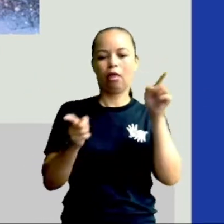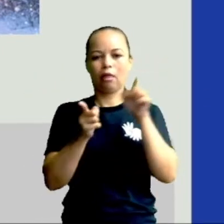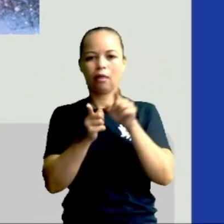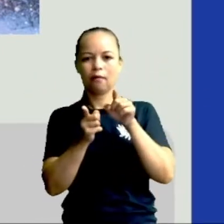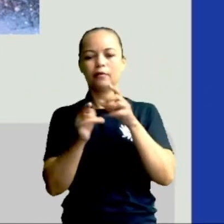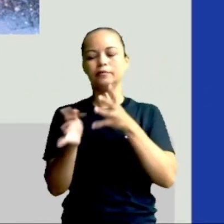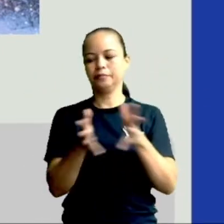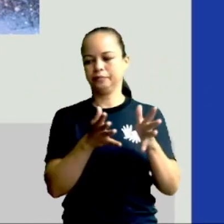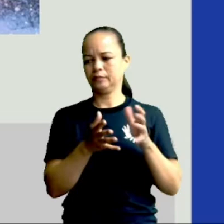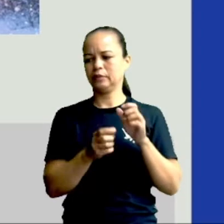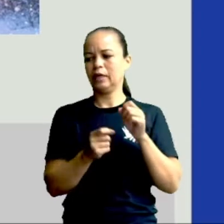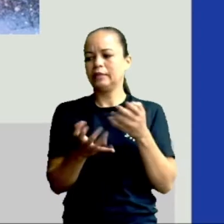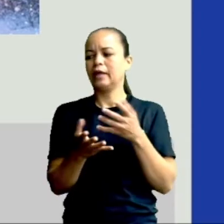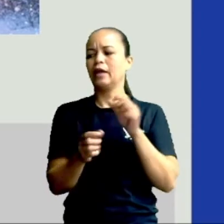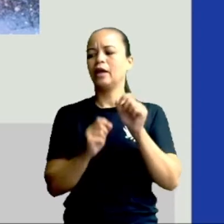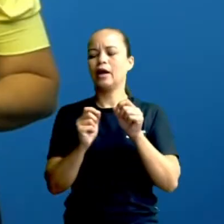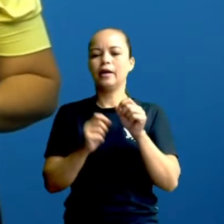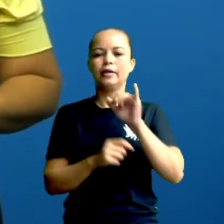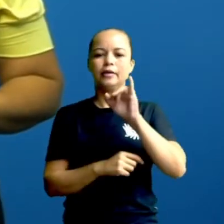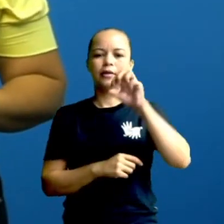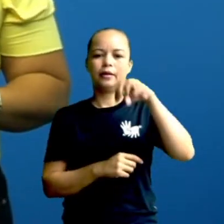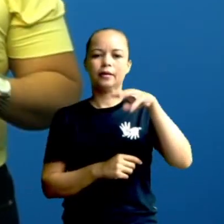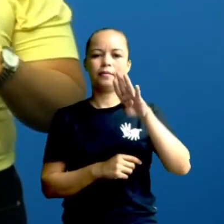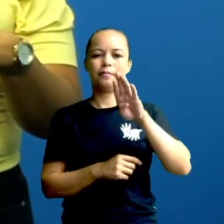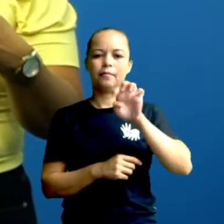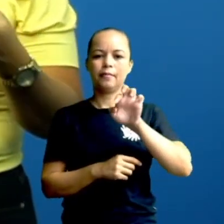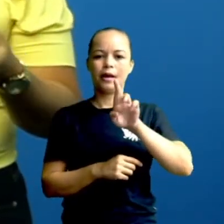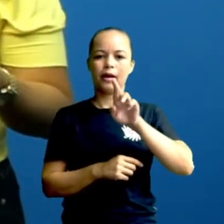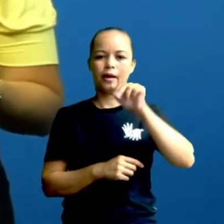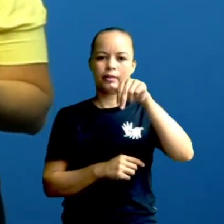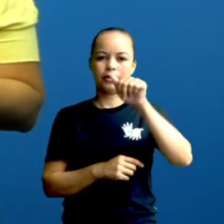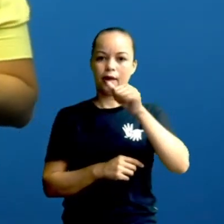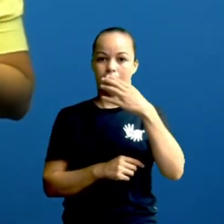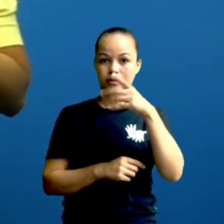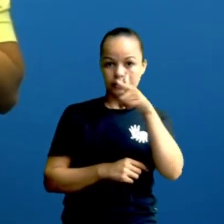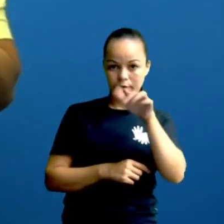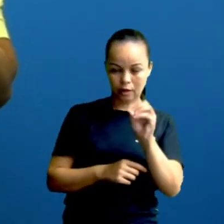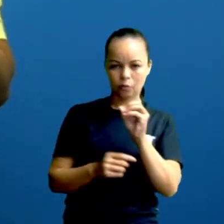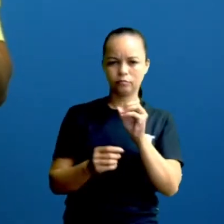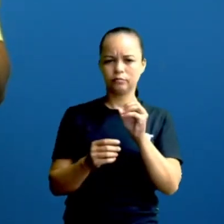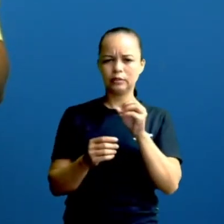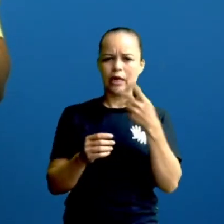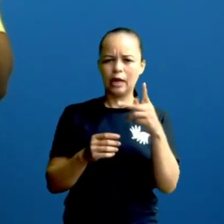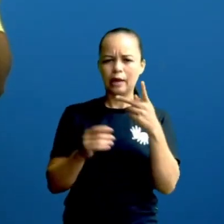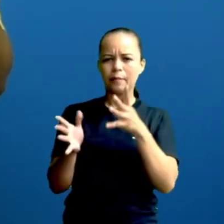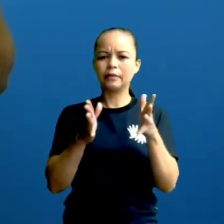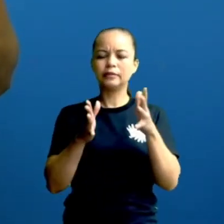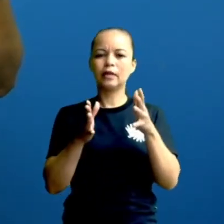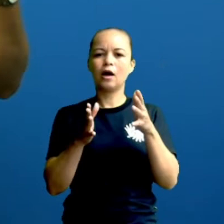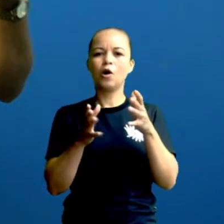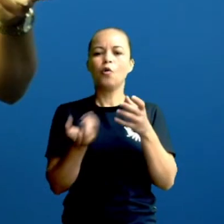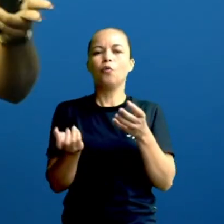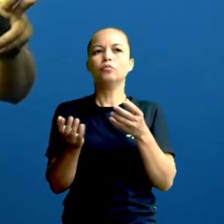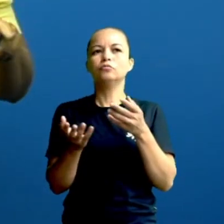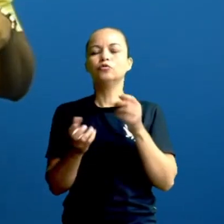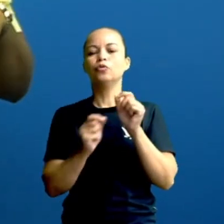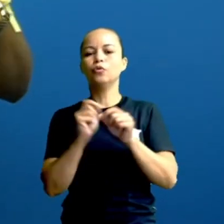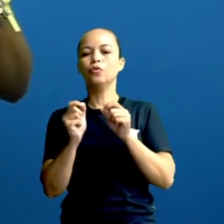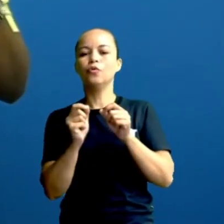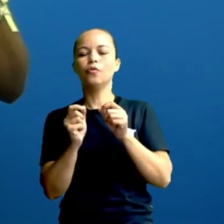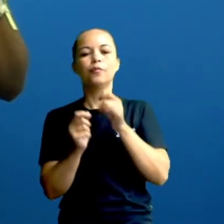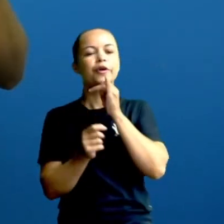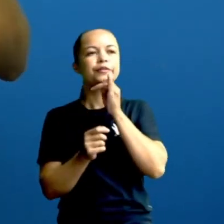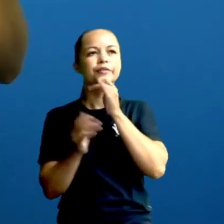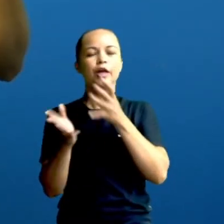Tipo assim, um urso, por exemplo. Ele passa o verão todinho, certo? Se alimentando,